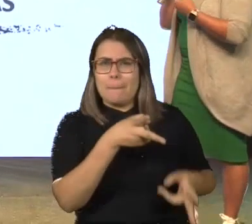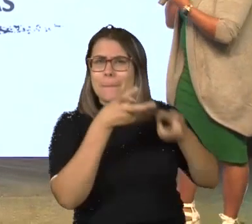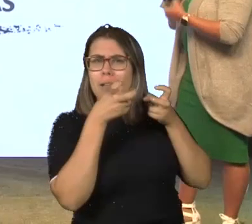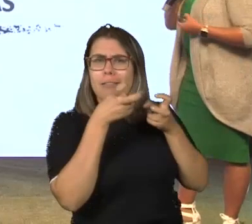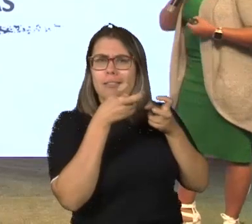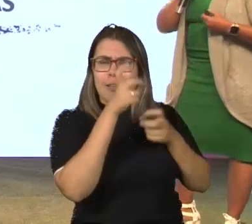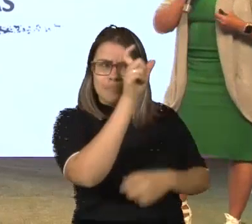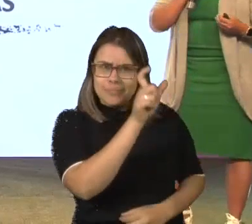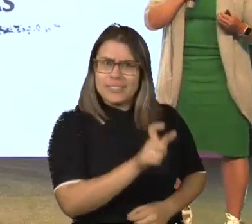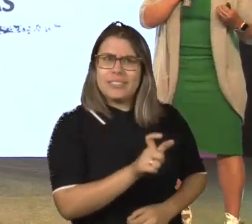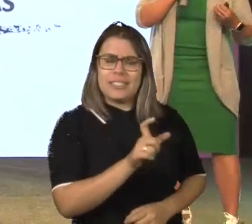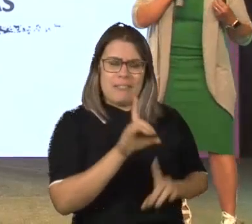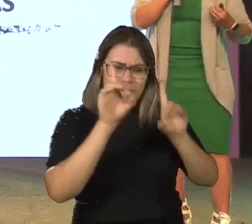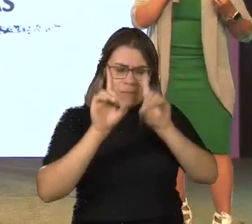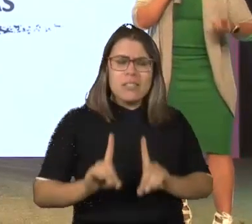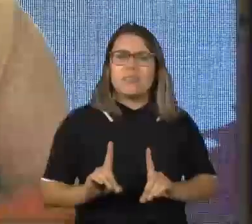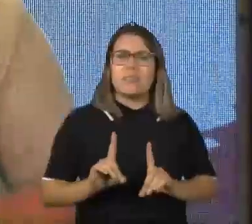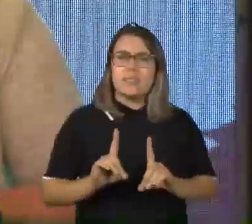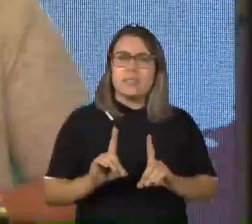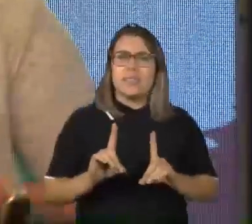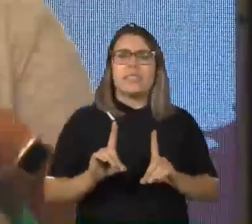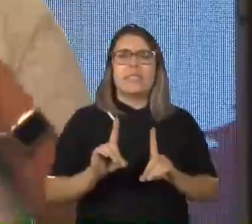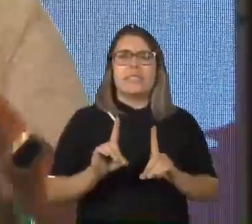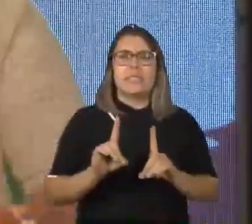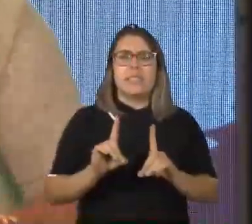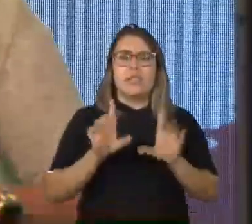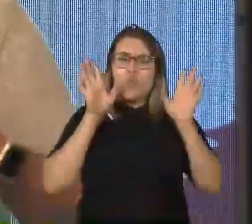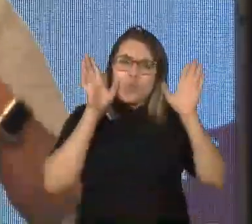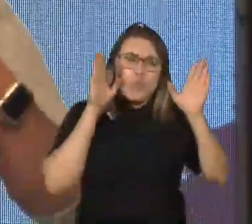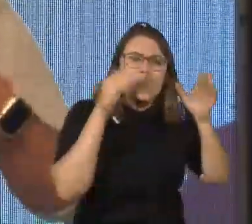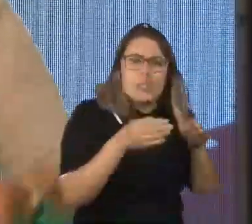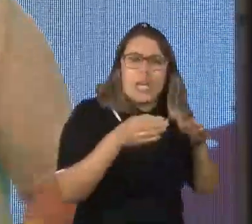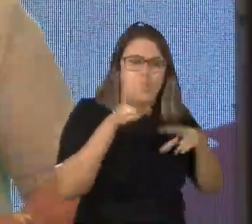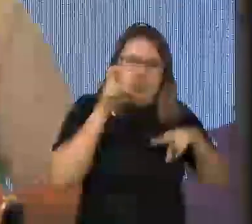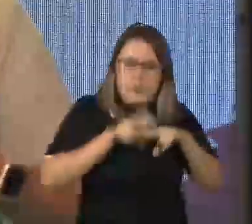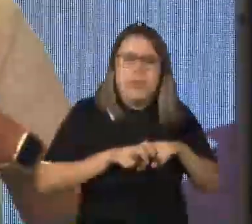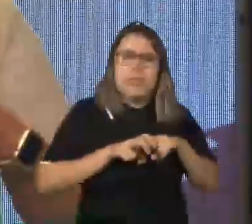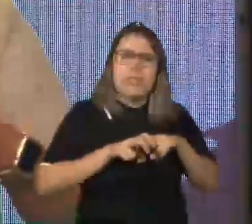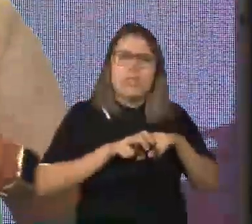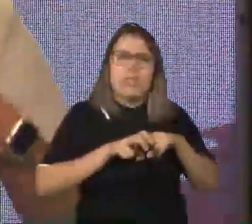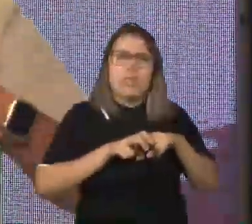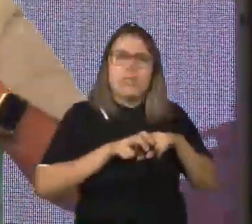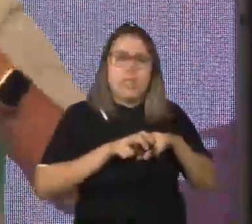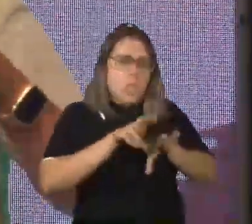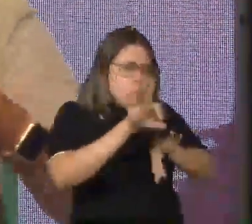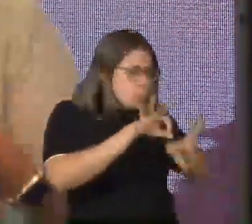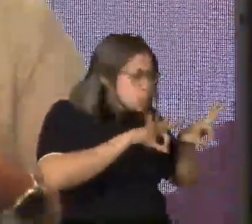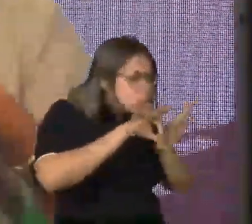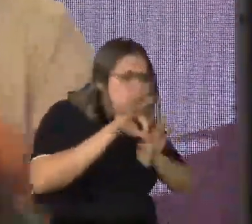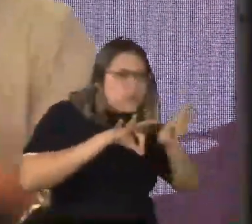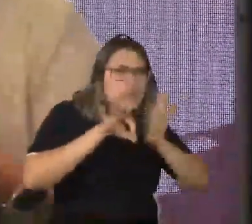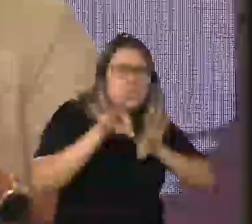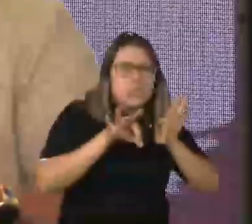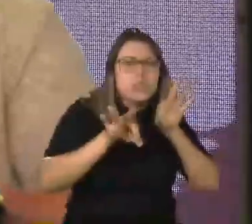deficiência, que apresentam a complexidade maior do focar, do sentar, do organizar